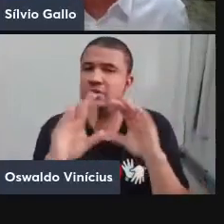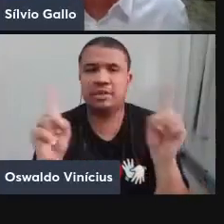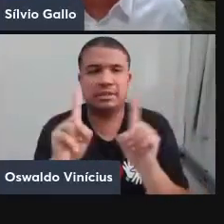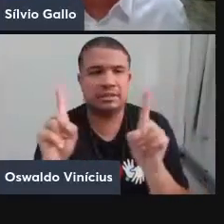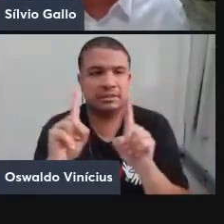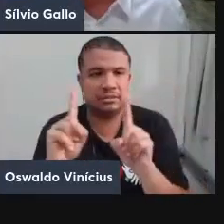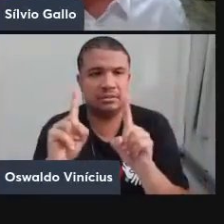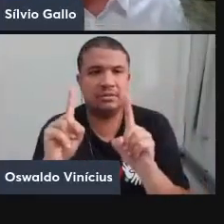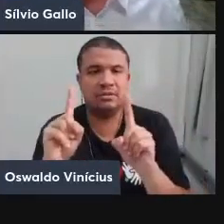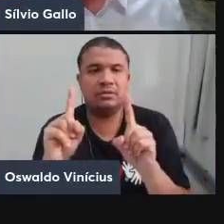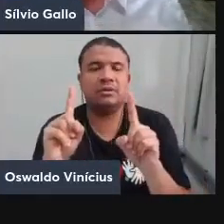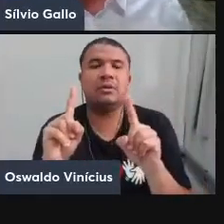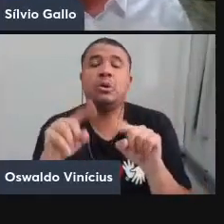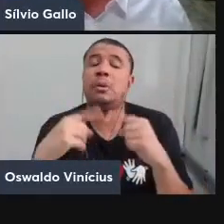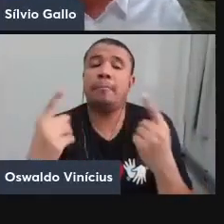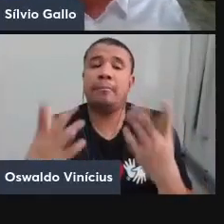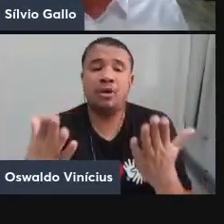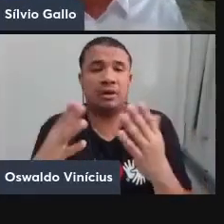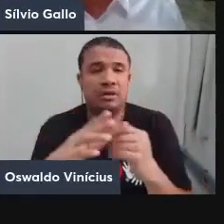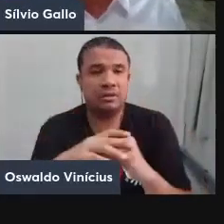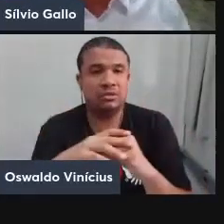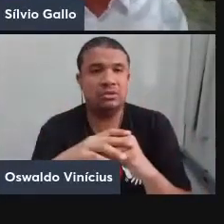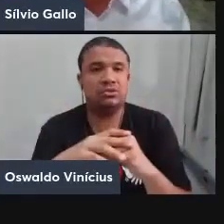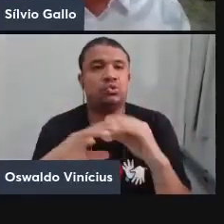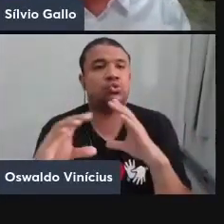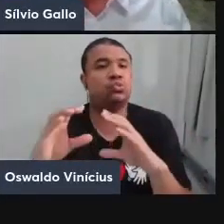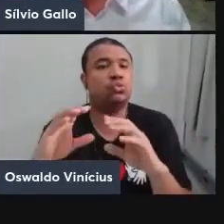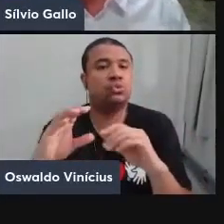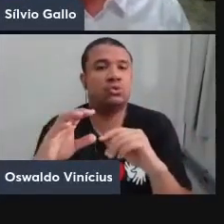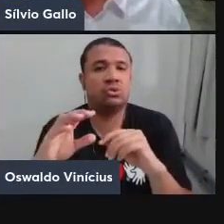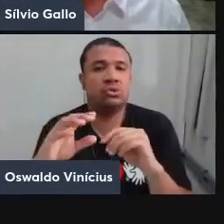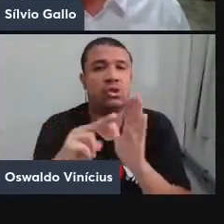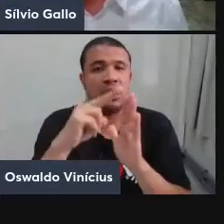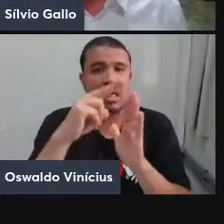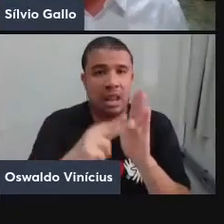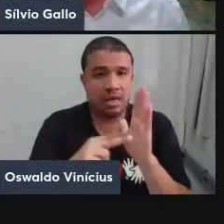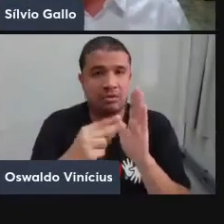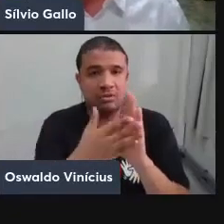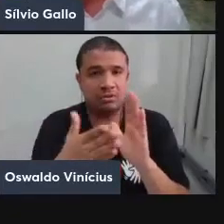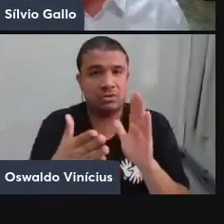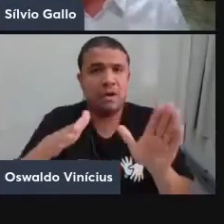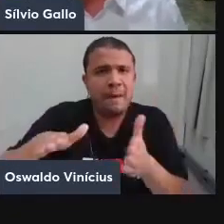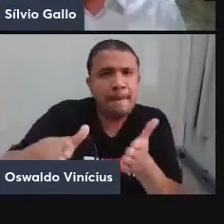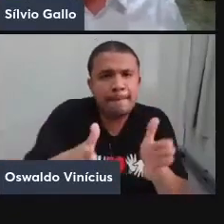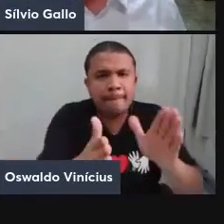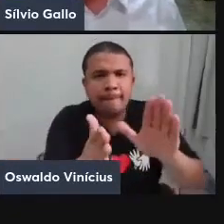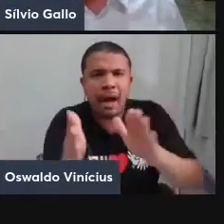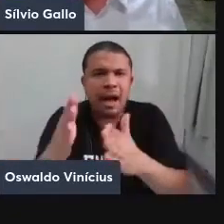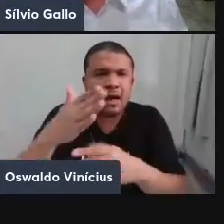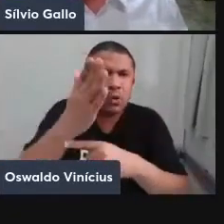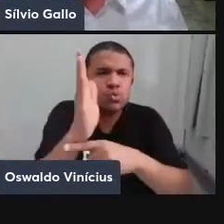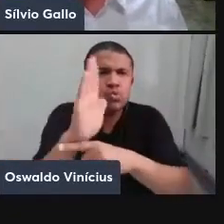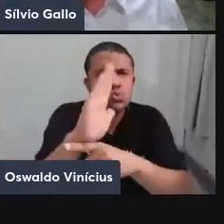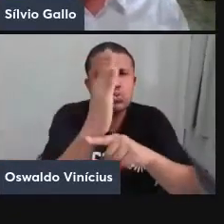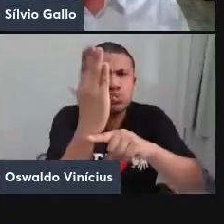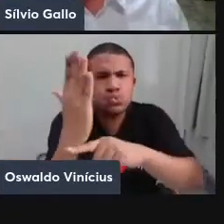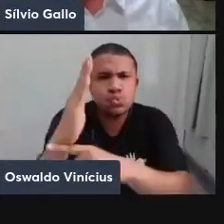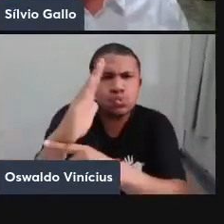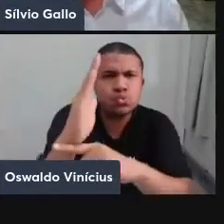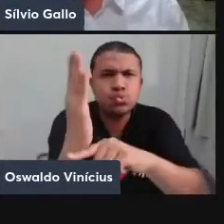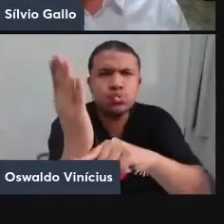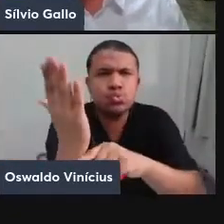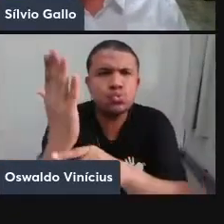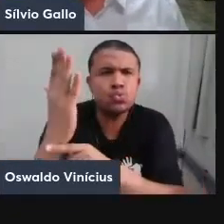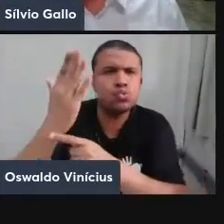não vou estragar a canção, mas o Caetano diz o seguinte, leia os versos, barco desvela esse mar, delta